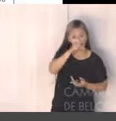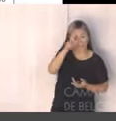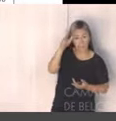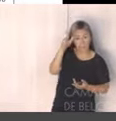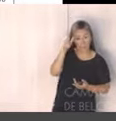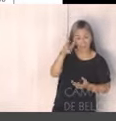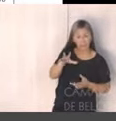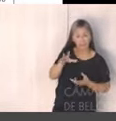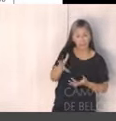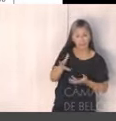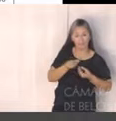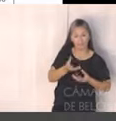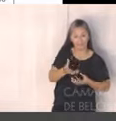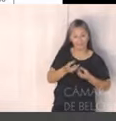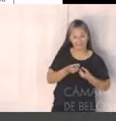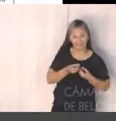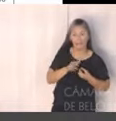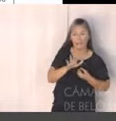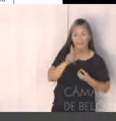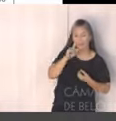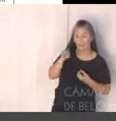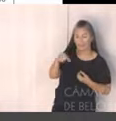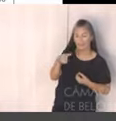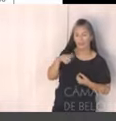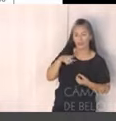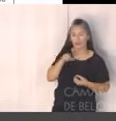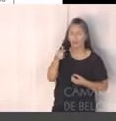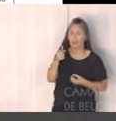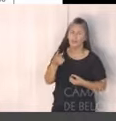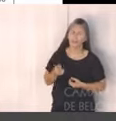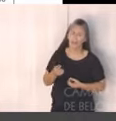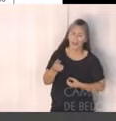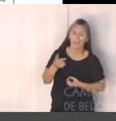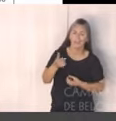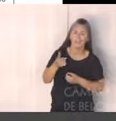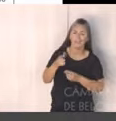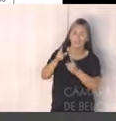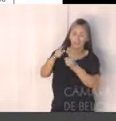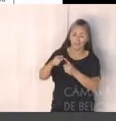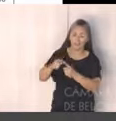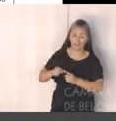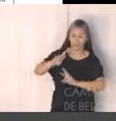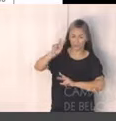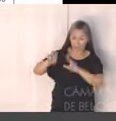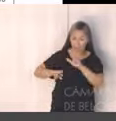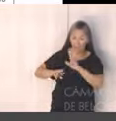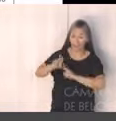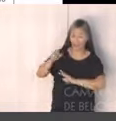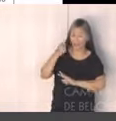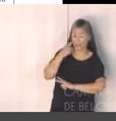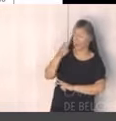Prefeitura. Na sequência, aí temos outros valores menores, receitas de contribuição, receitas patronais,